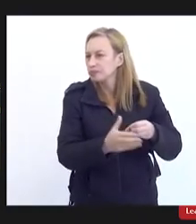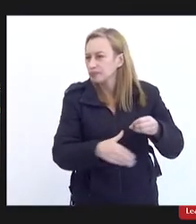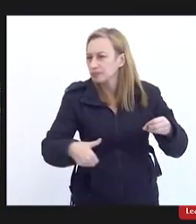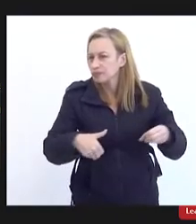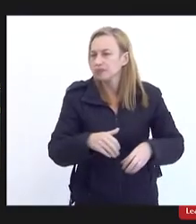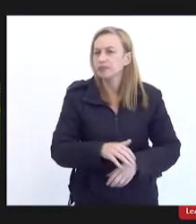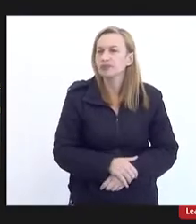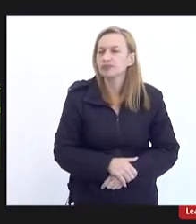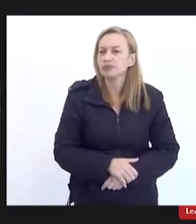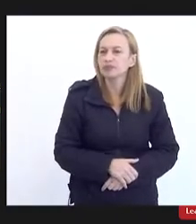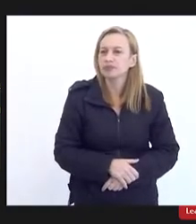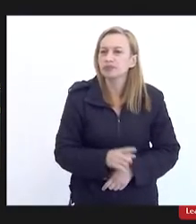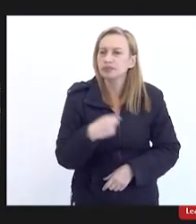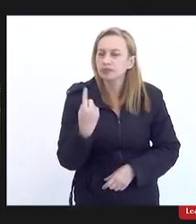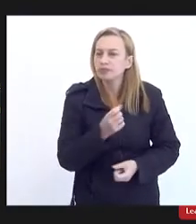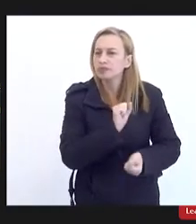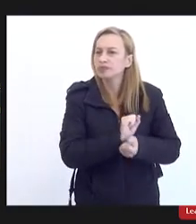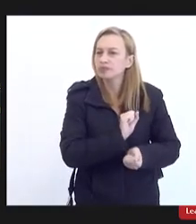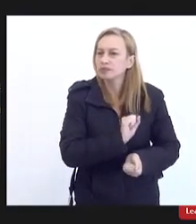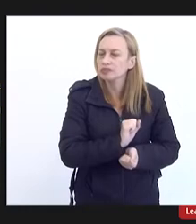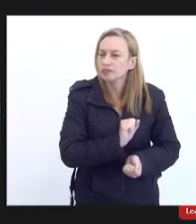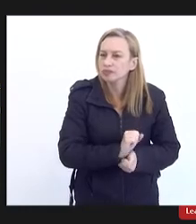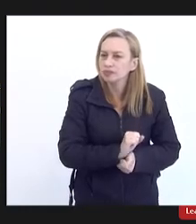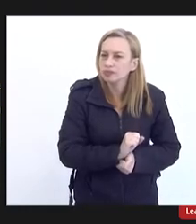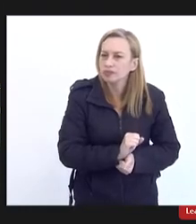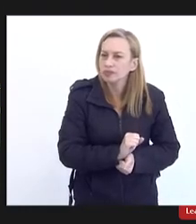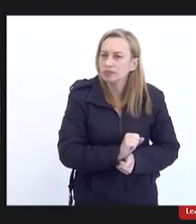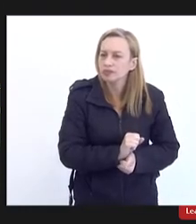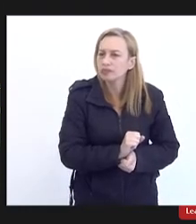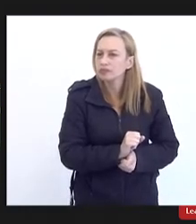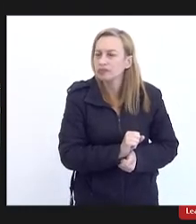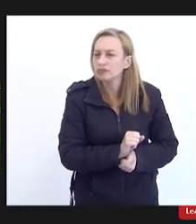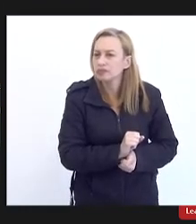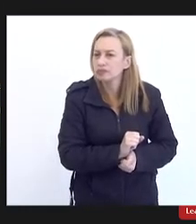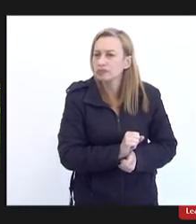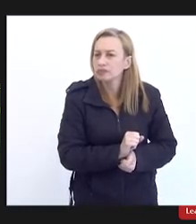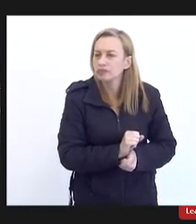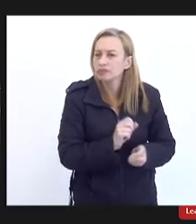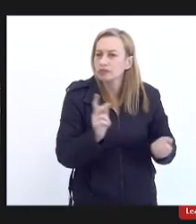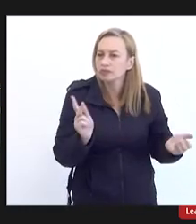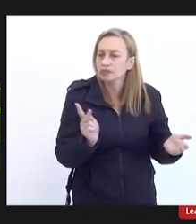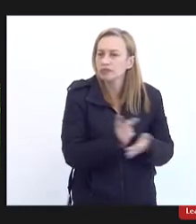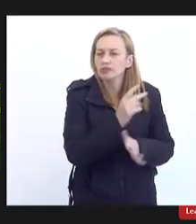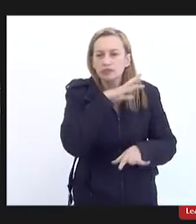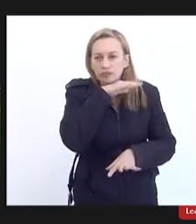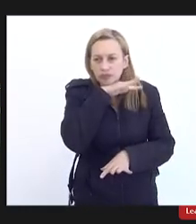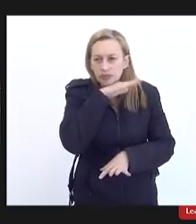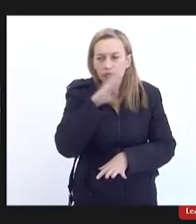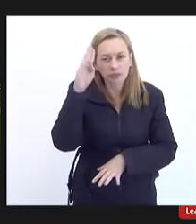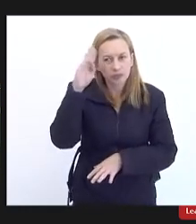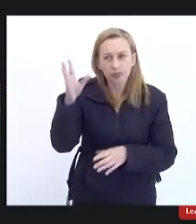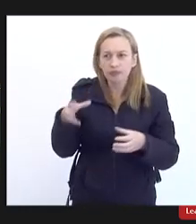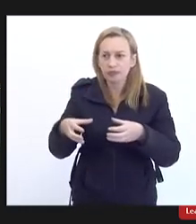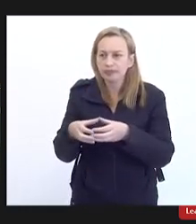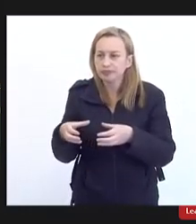nós estamos aguardando que uma tragédia aconteça o grupo principal grupo que é